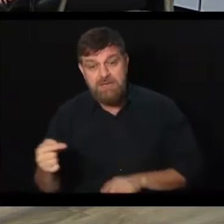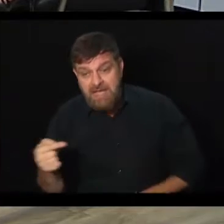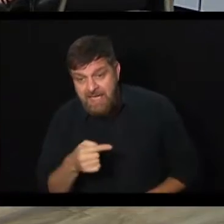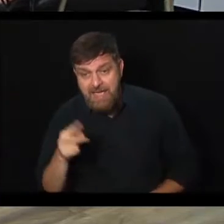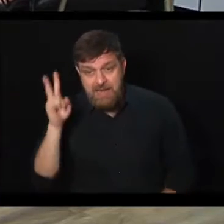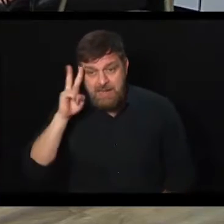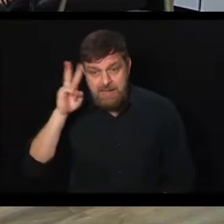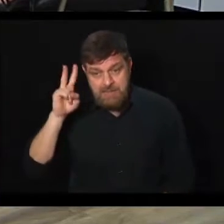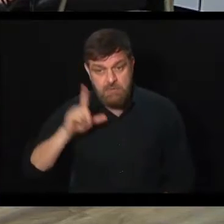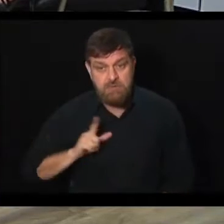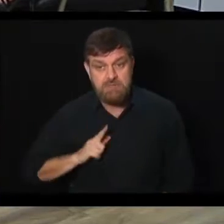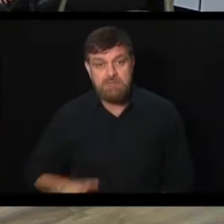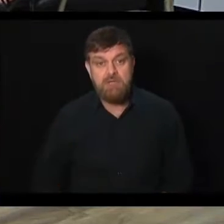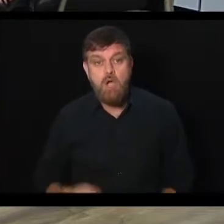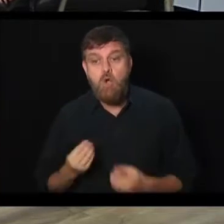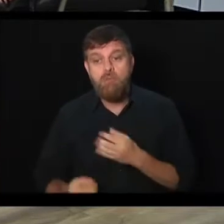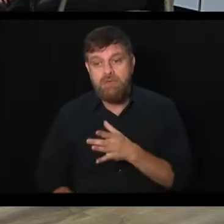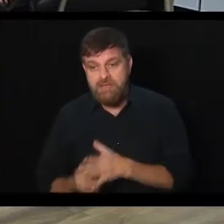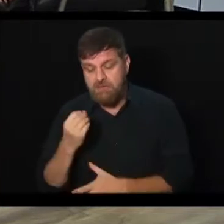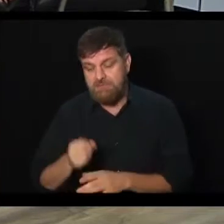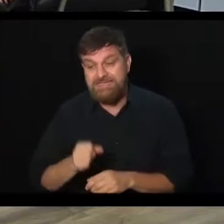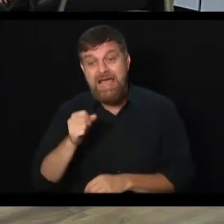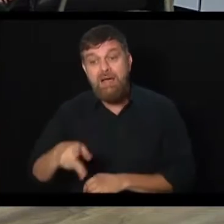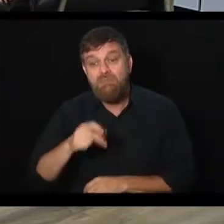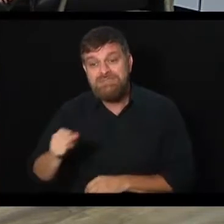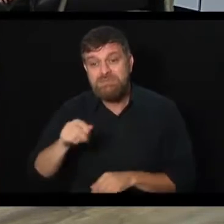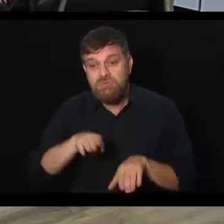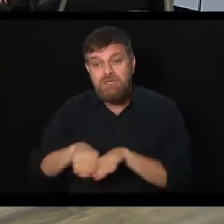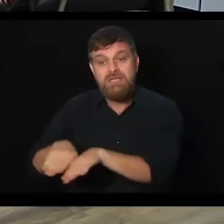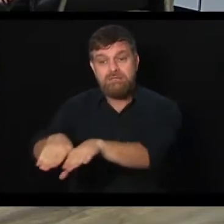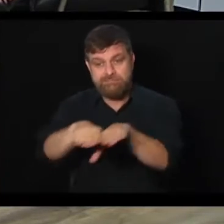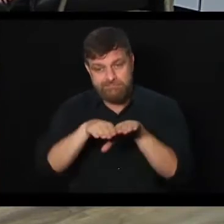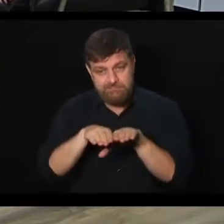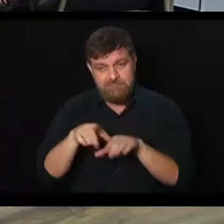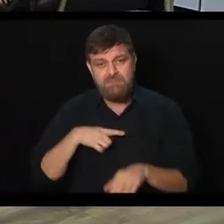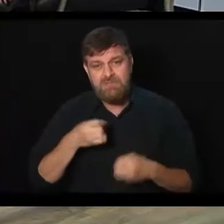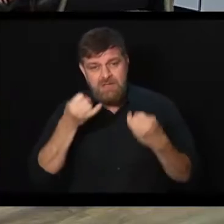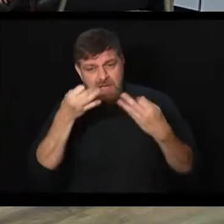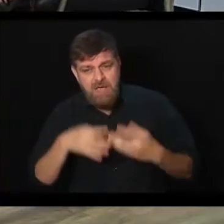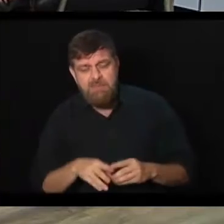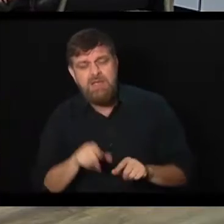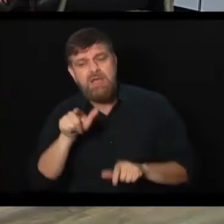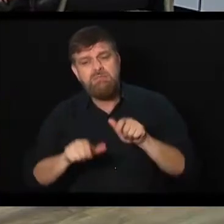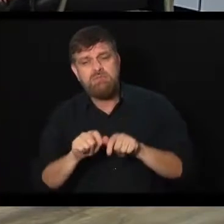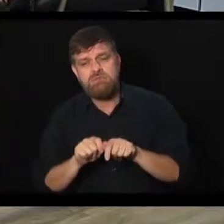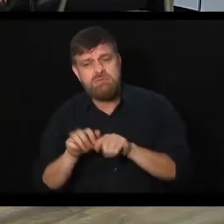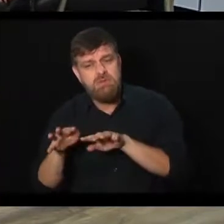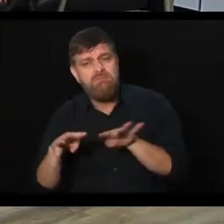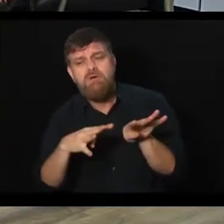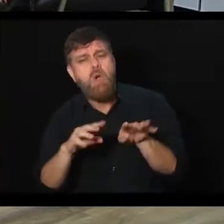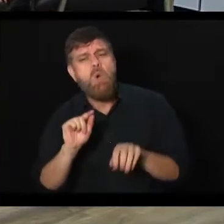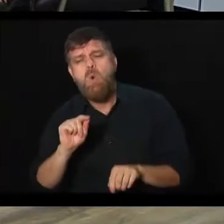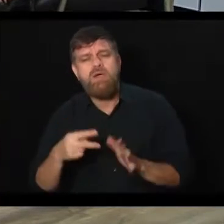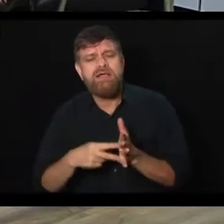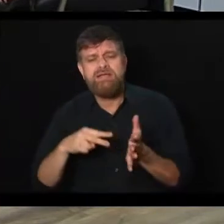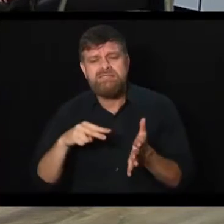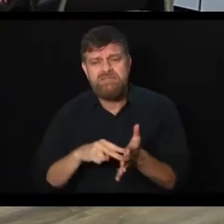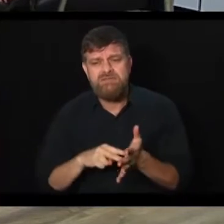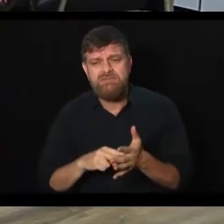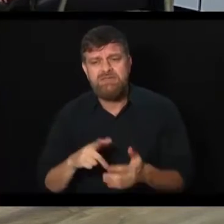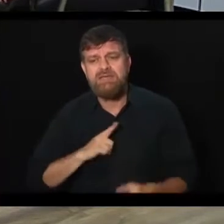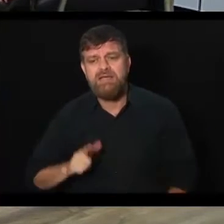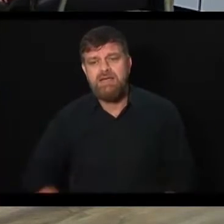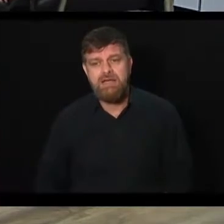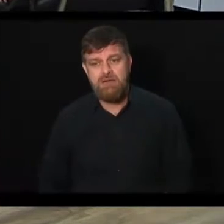regime geral. E eu queria que o senhor explicasse um pouquinho melhor para quem está assistindo o que é exatamente cada um desses